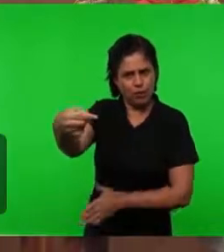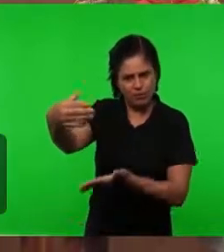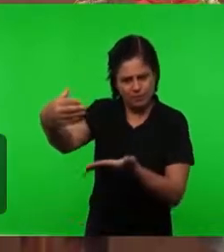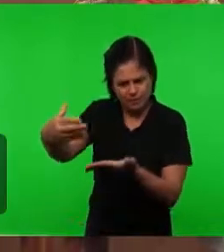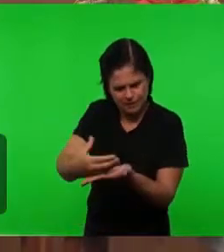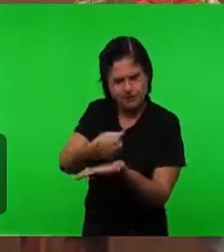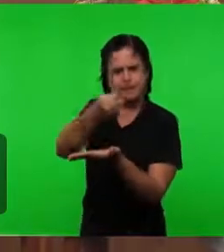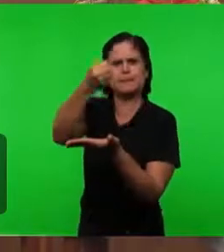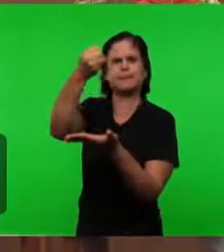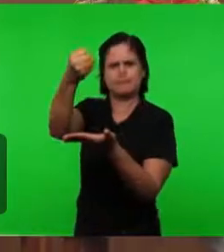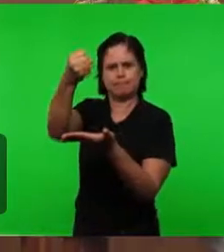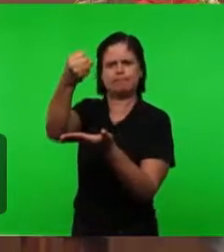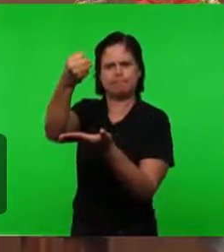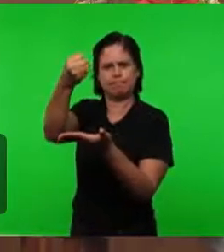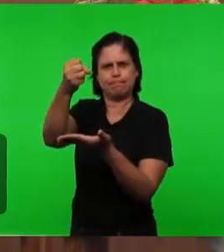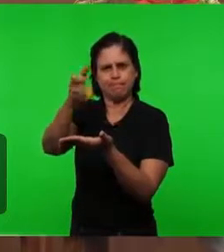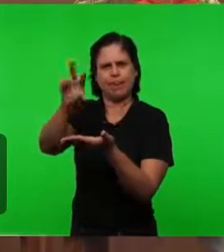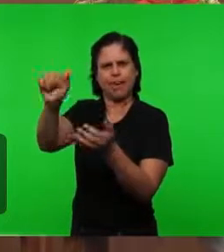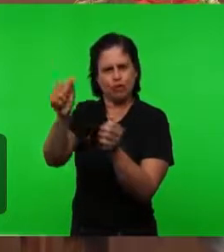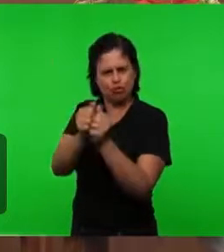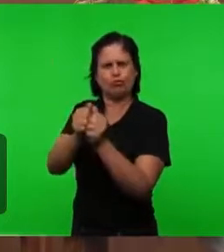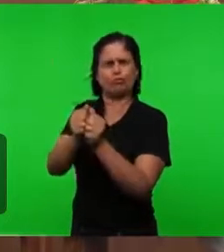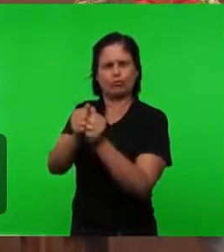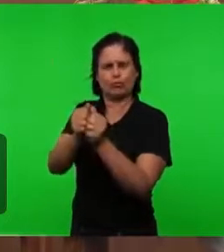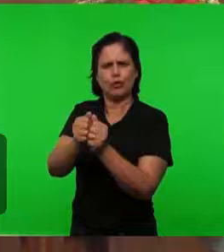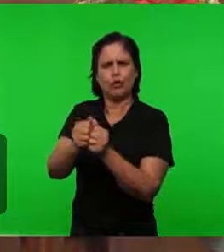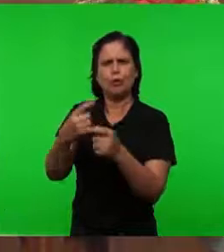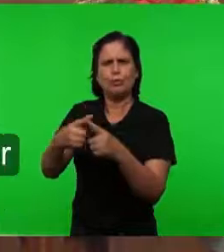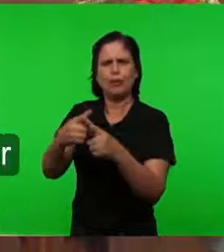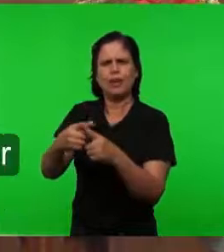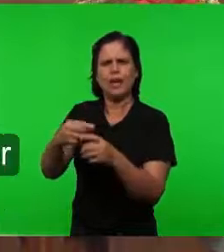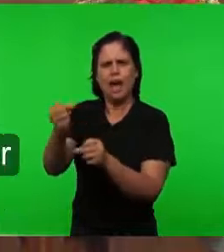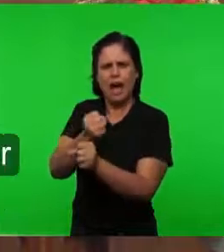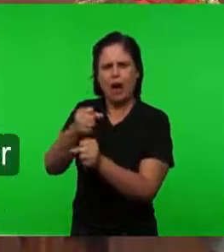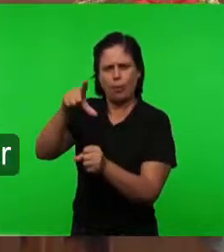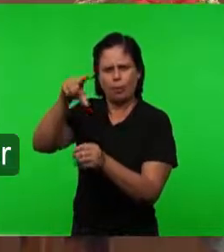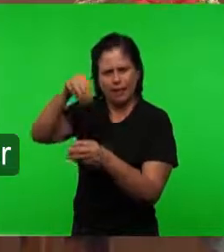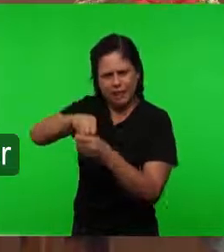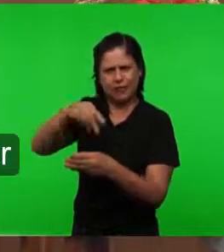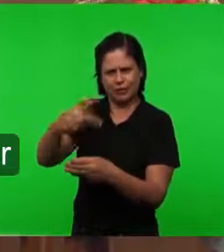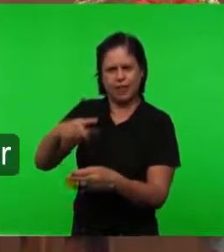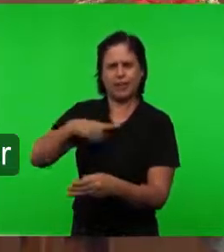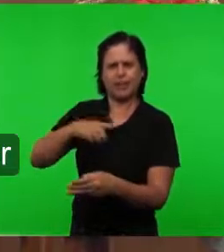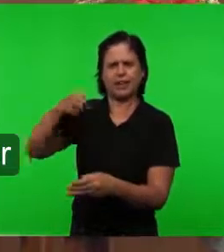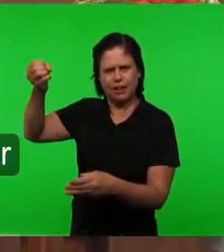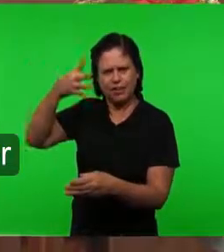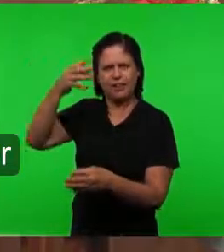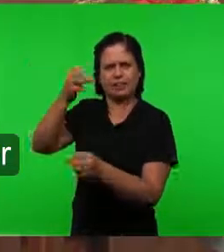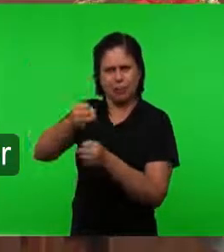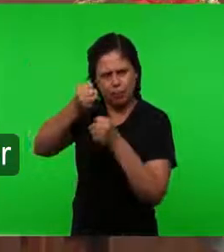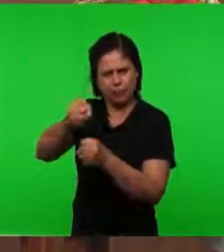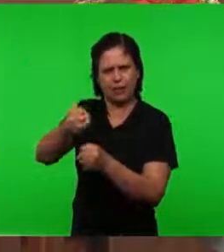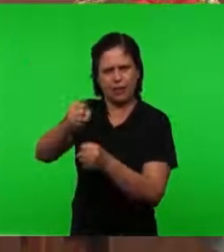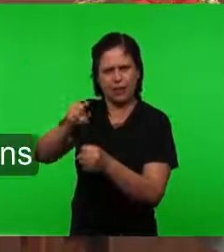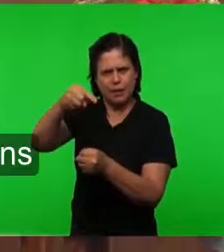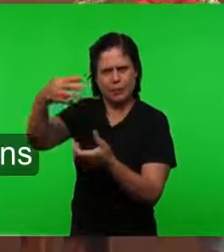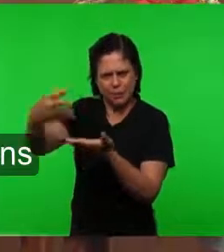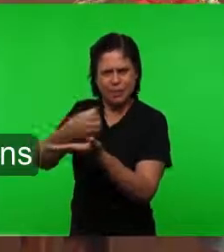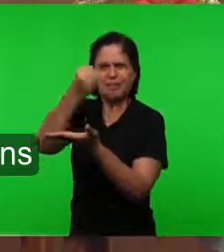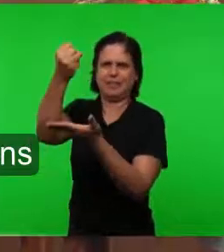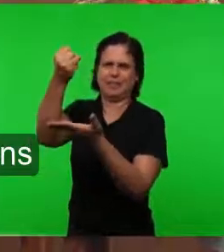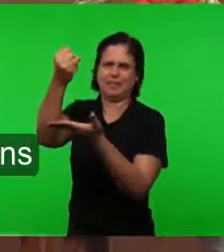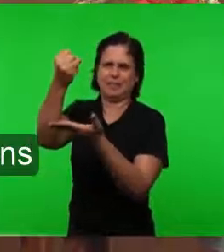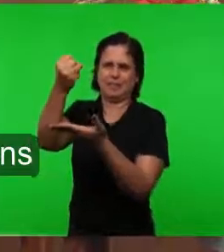os seus recursos Com toda a luz Com todo o brilho Com todo o poder Para a eternidade Lembramos